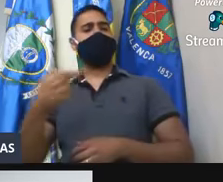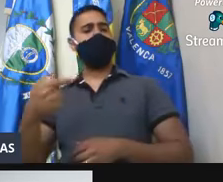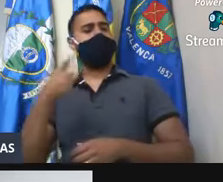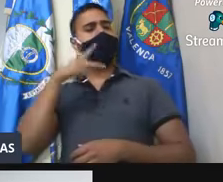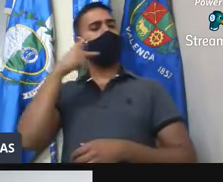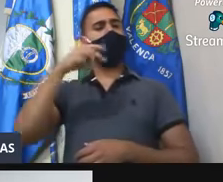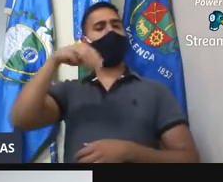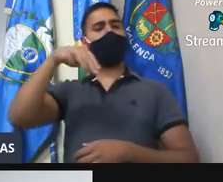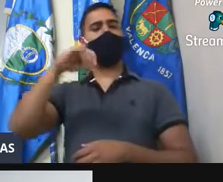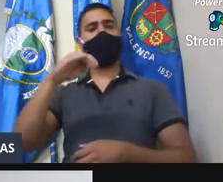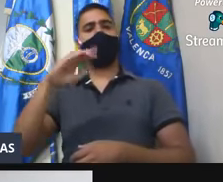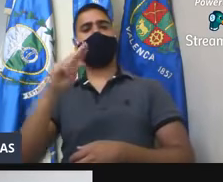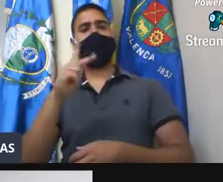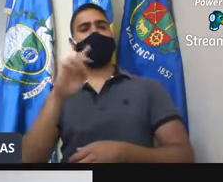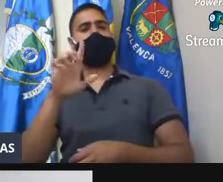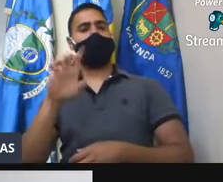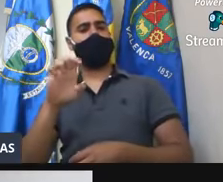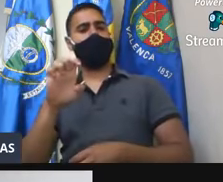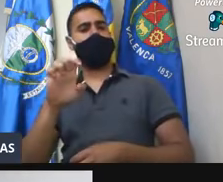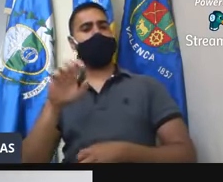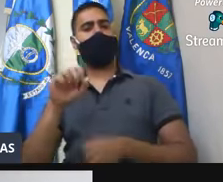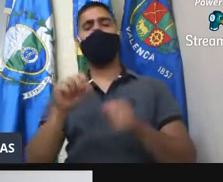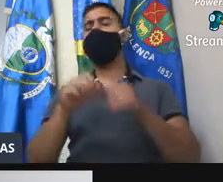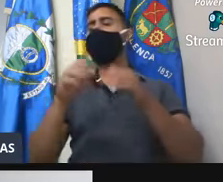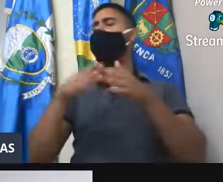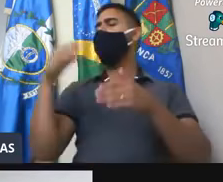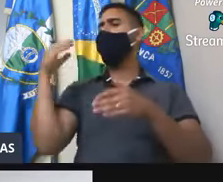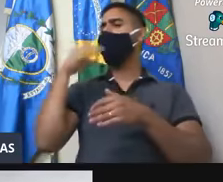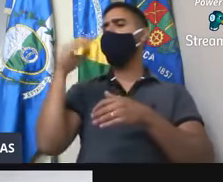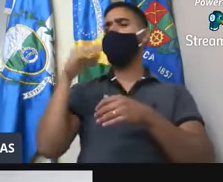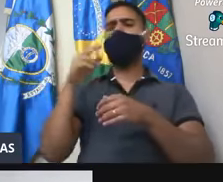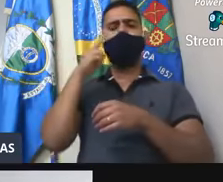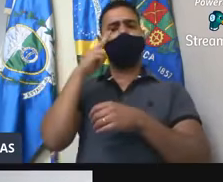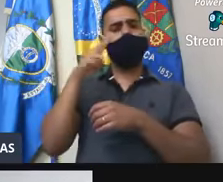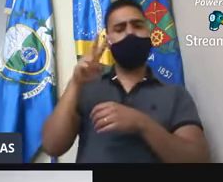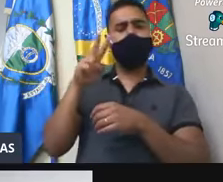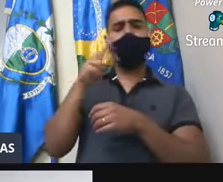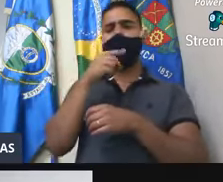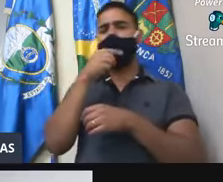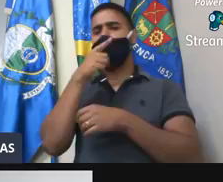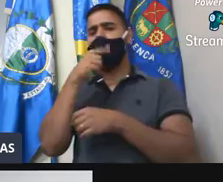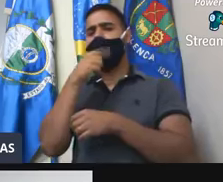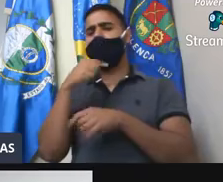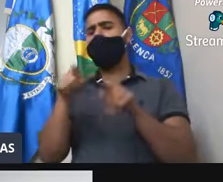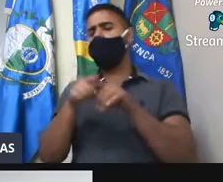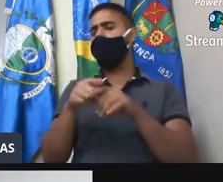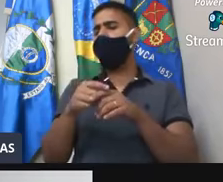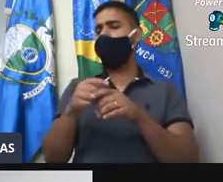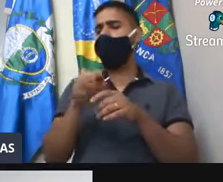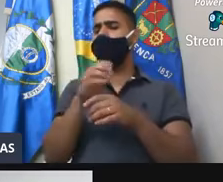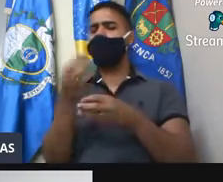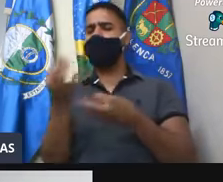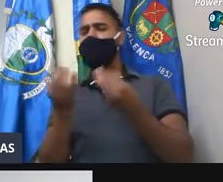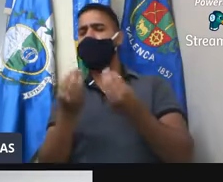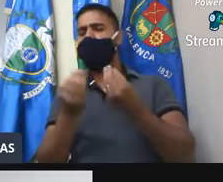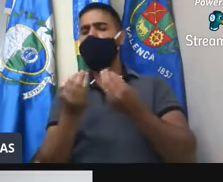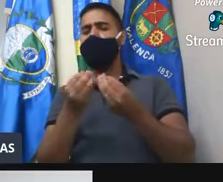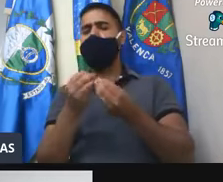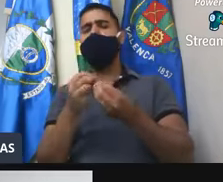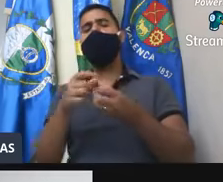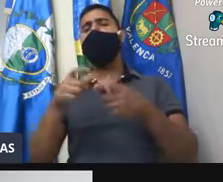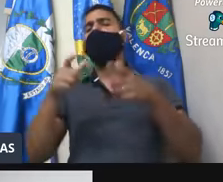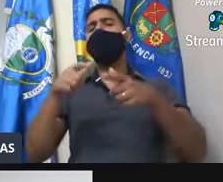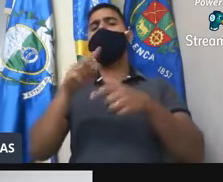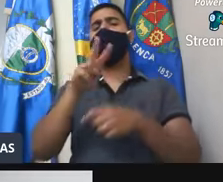vereadora Michele para a CEDAI, em caráter de urgência no sentido de reavaliar a melhoria, abastecimento e qualidade de água no loteamento Vadil